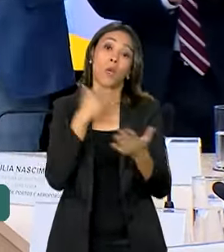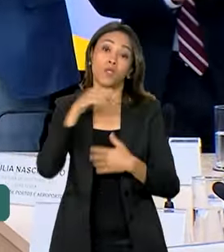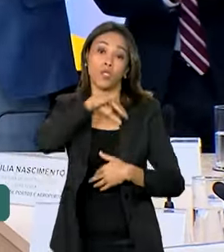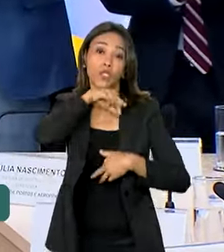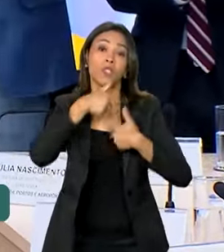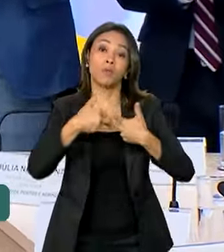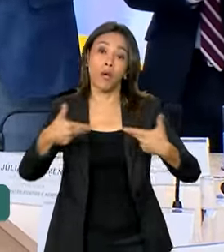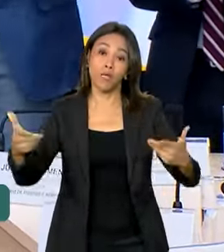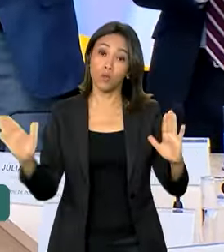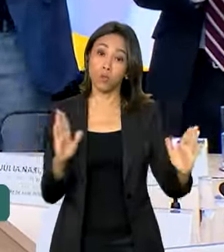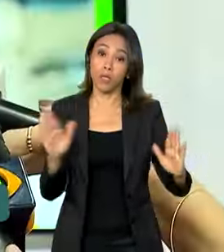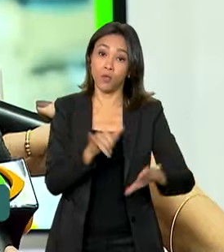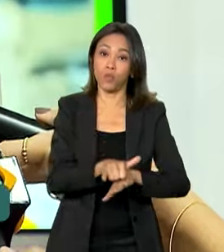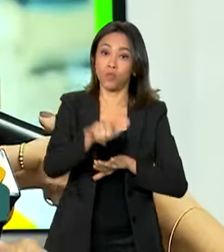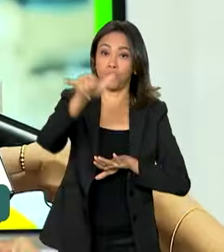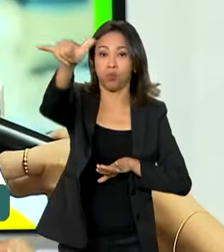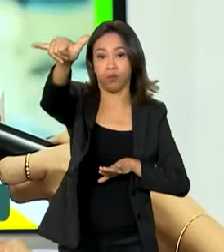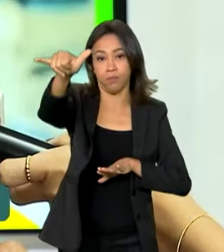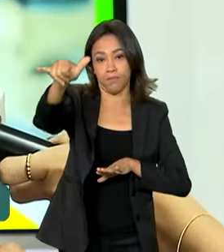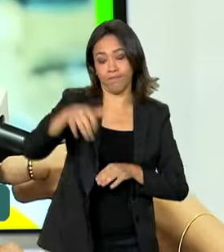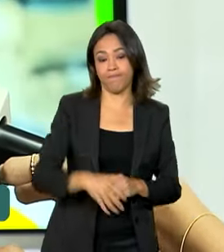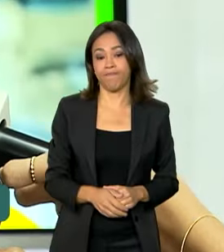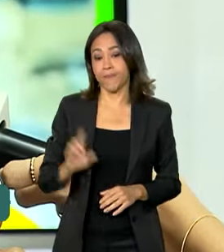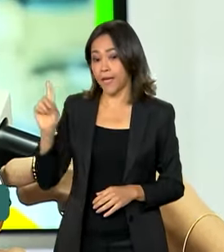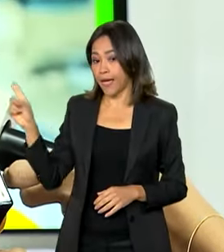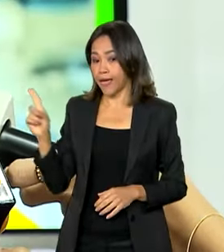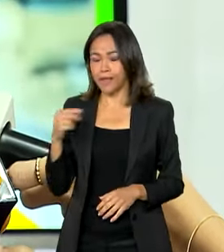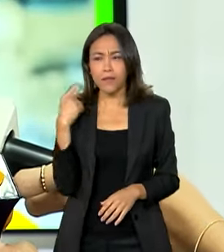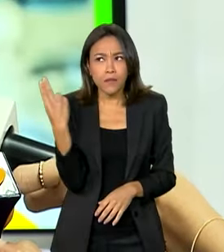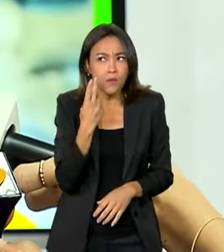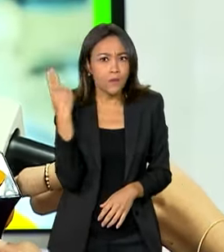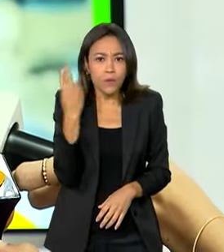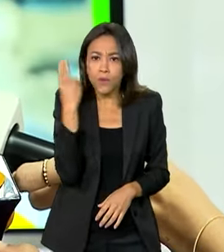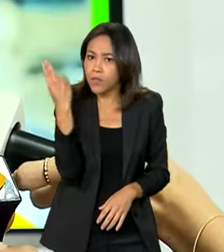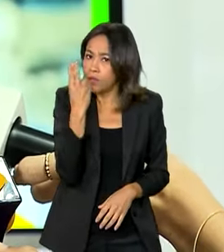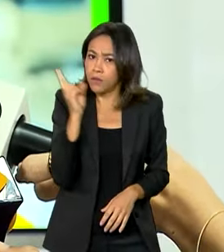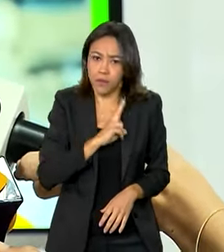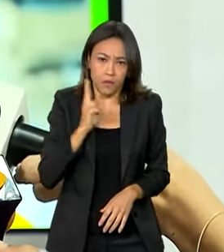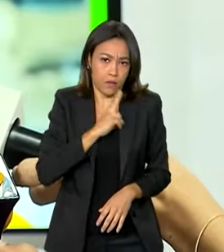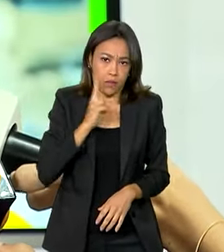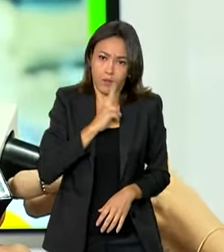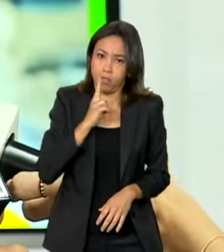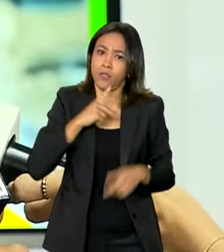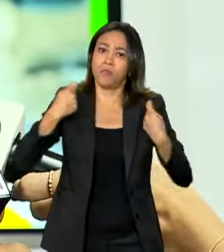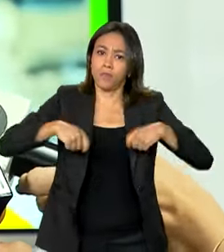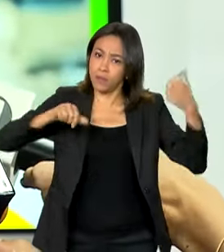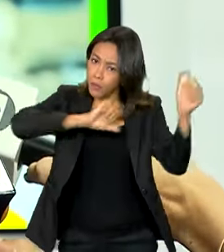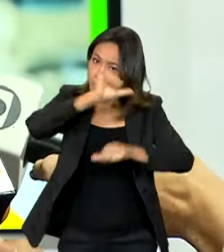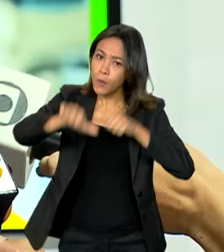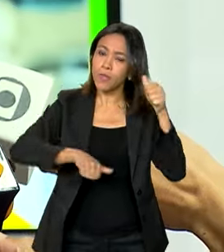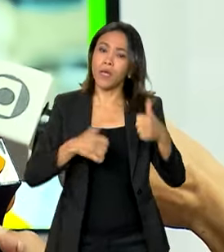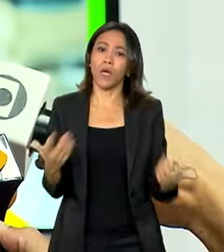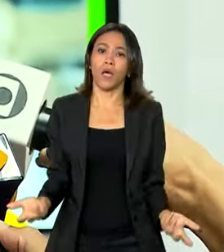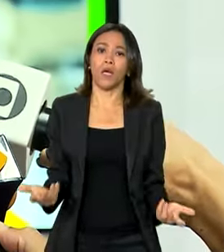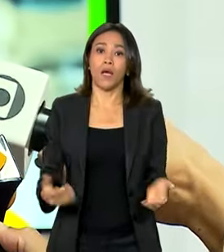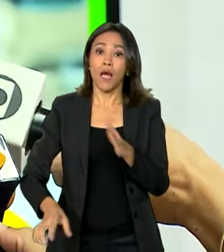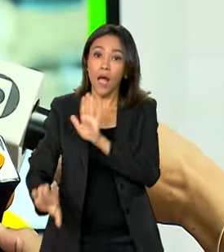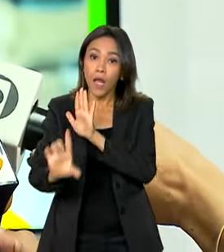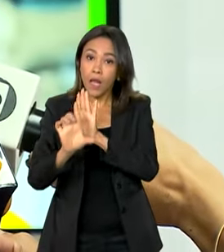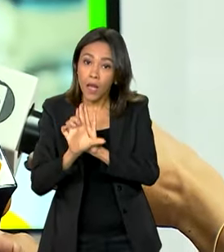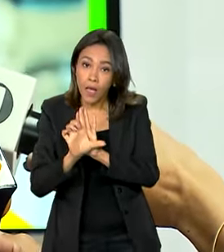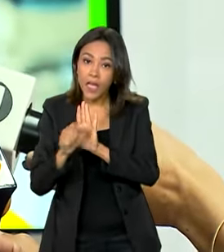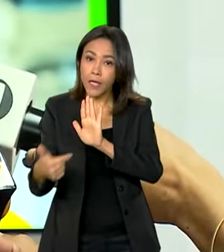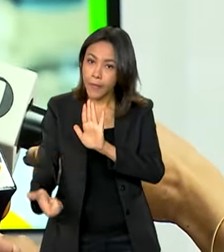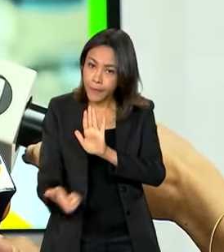durante os voos. A importância é extrema, precisa ser mudada. A legislação em cima das